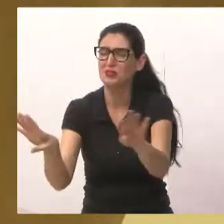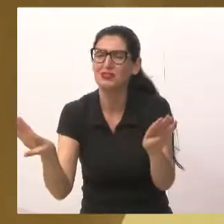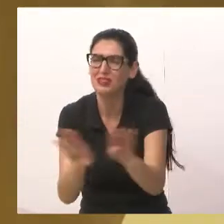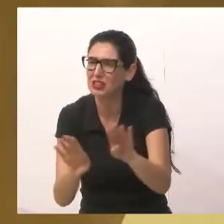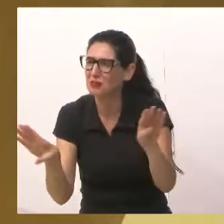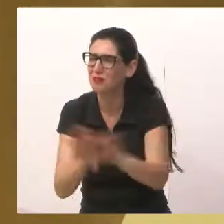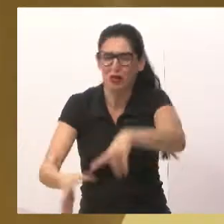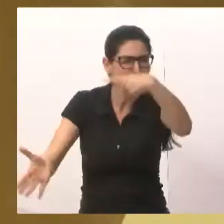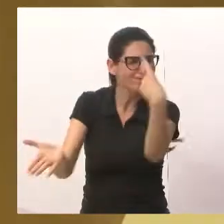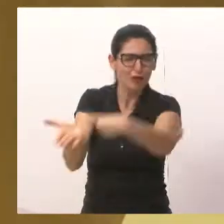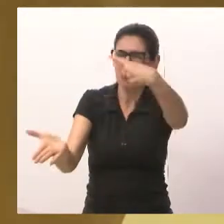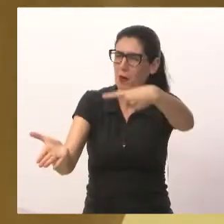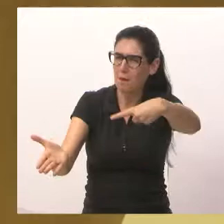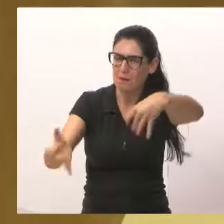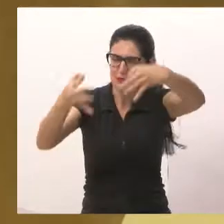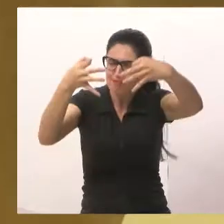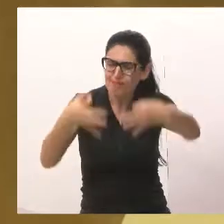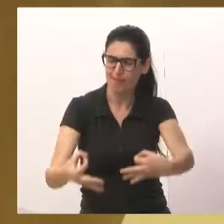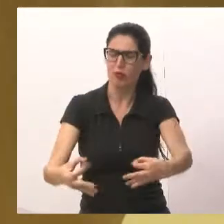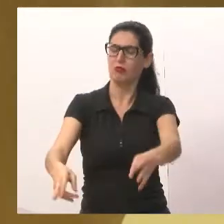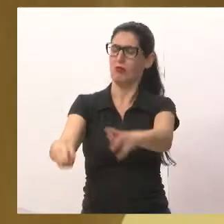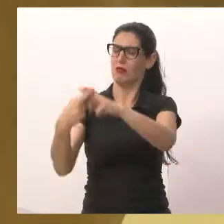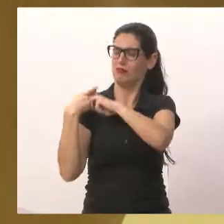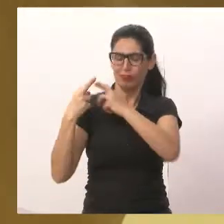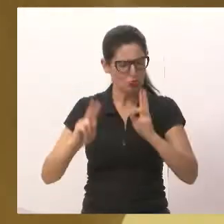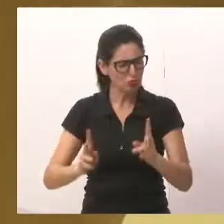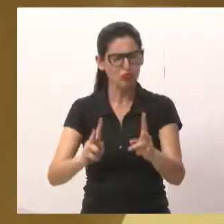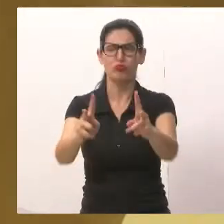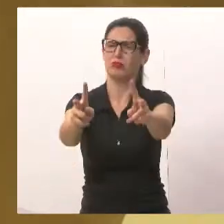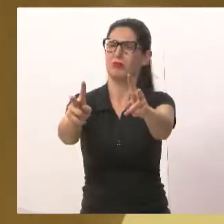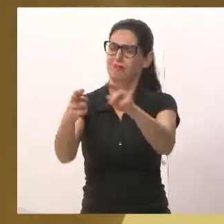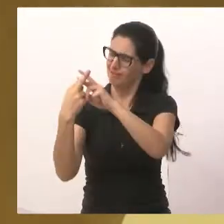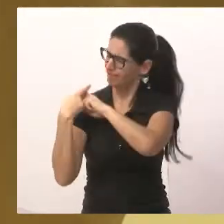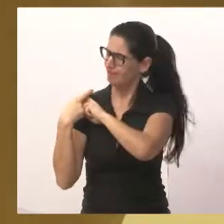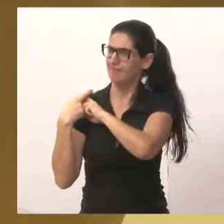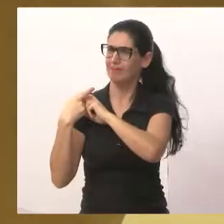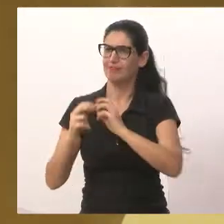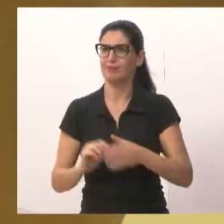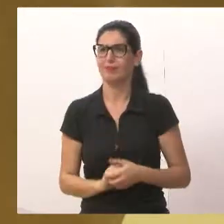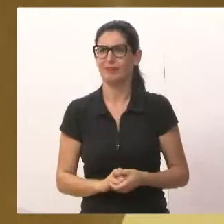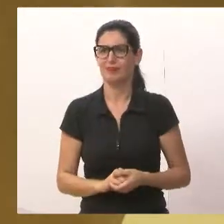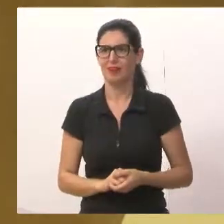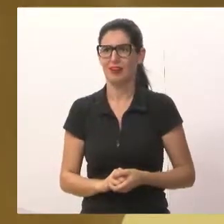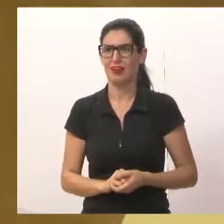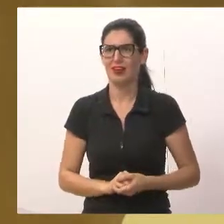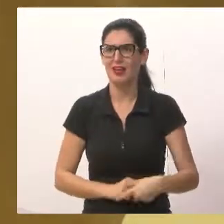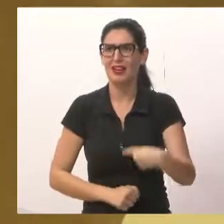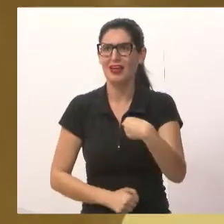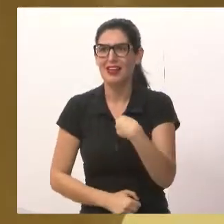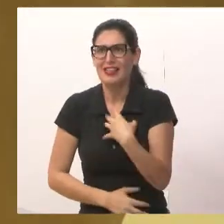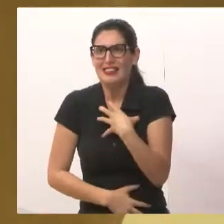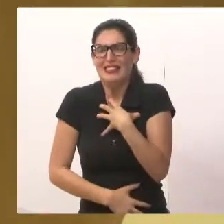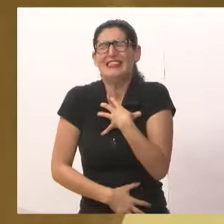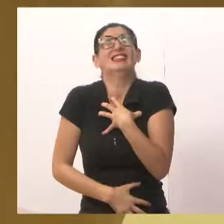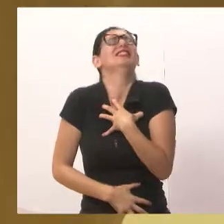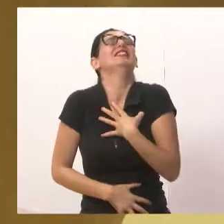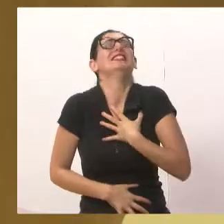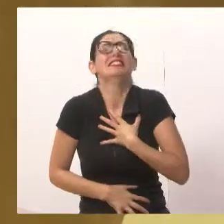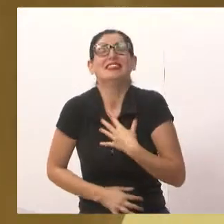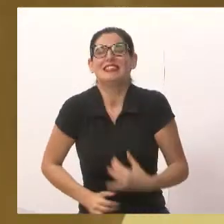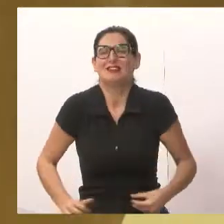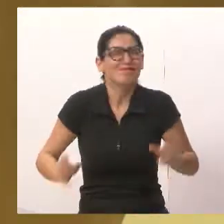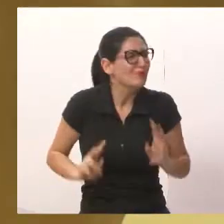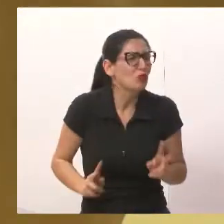as coisas bem feitas, com muita responsabilidade. Eu vou sofrer muito, mas vou continuar na